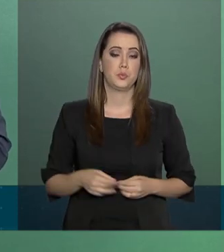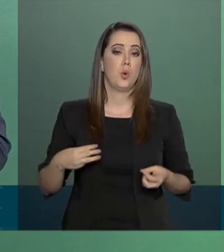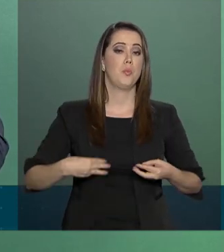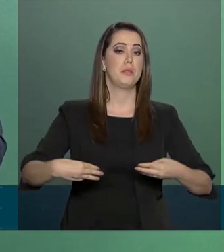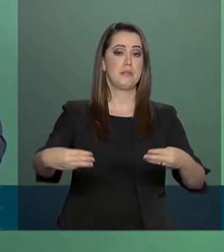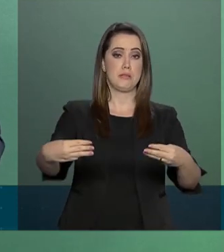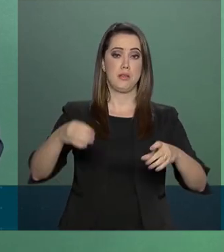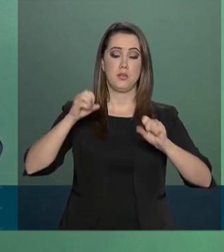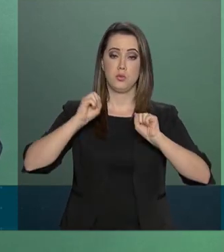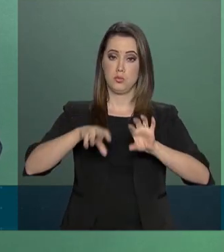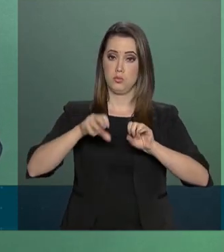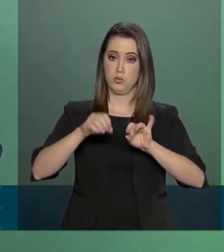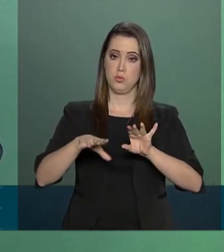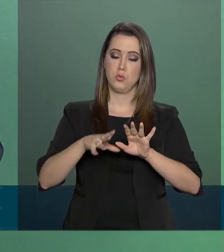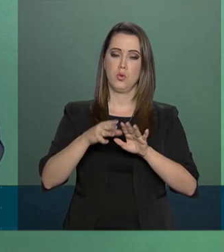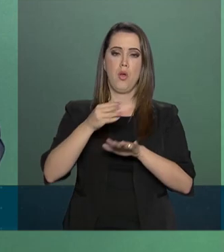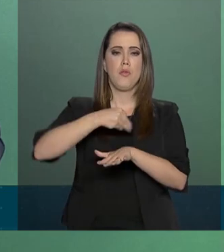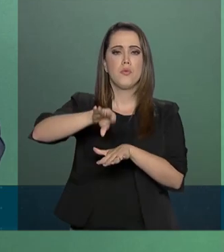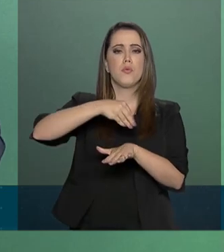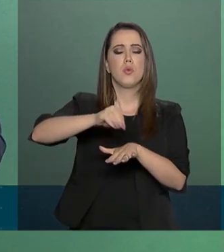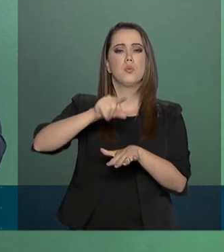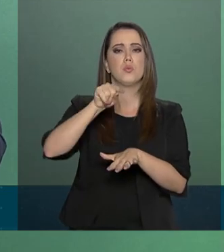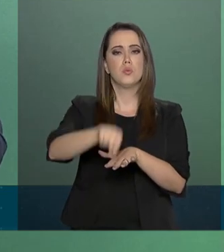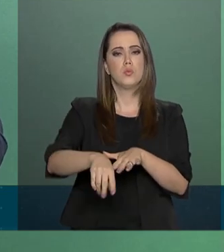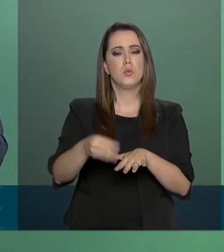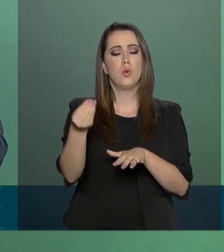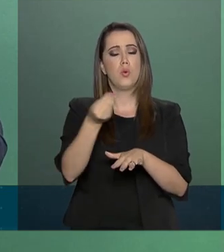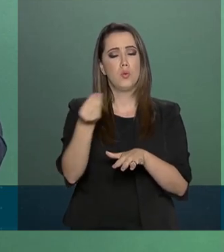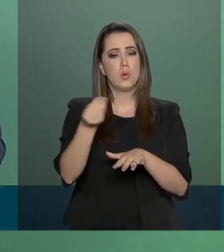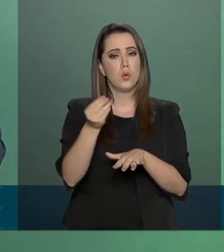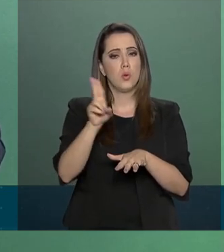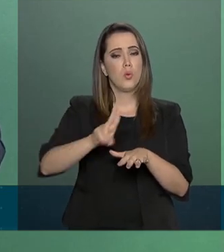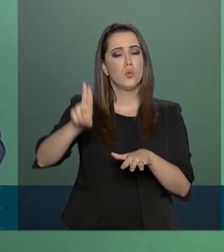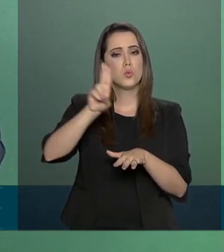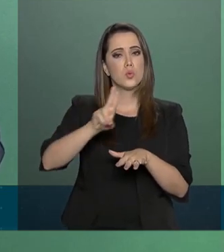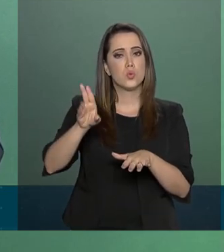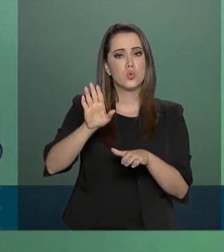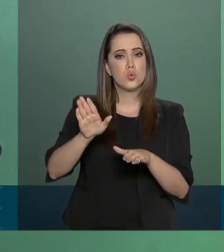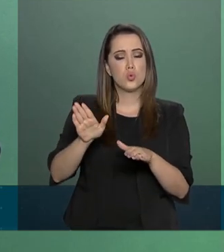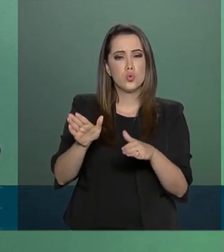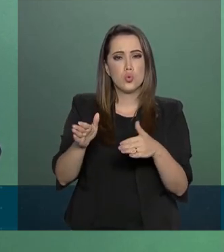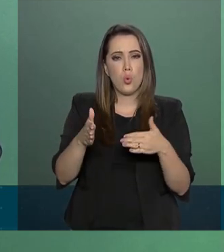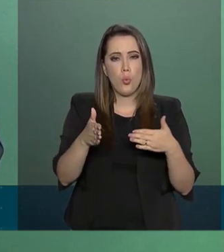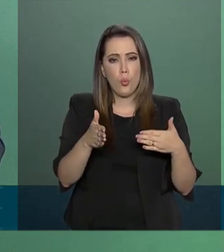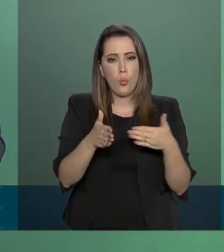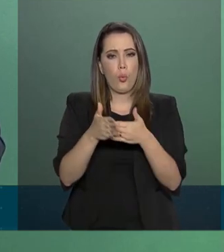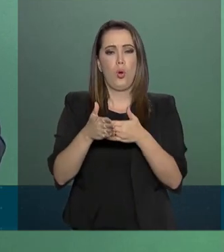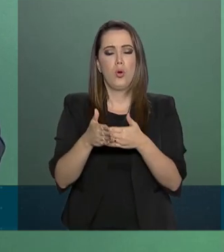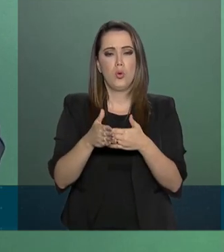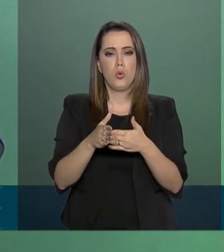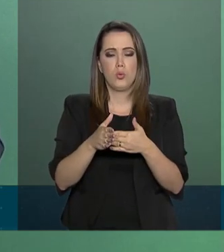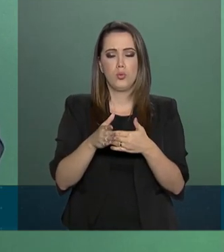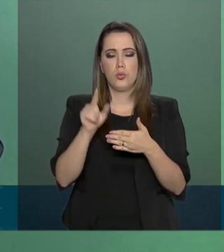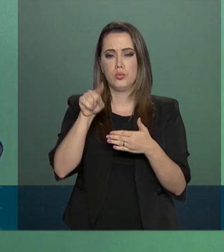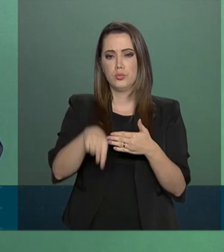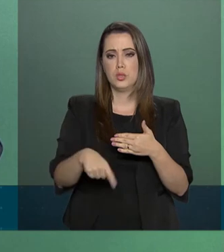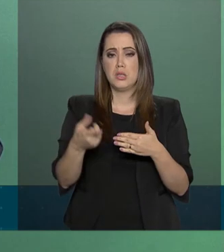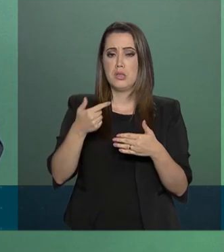Educação informou que o critério utilizado para o bloqueio de dotação orçamentária foi